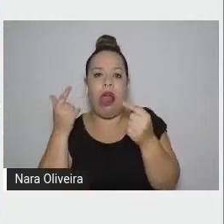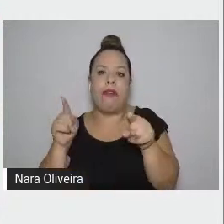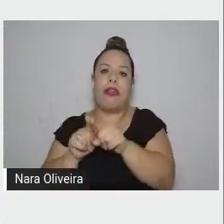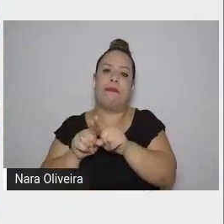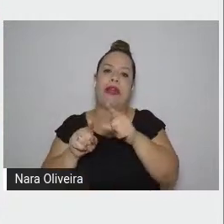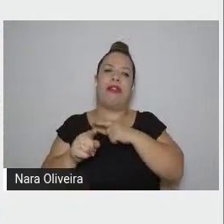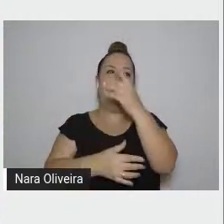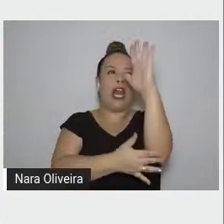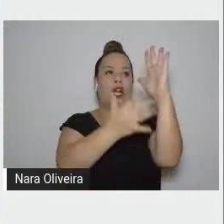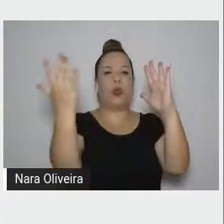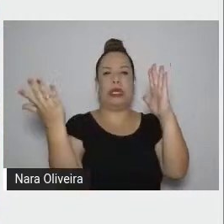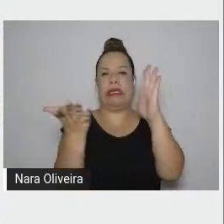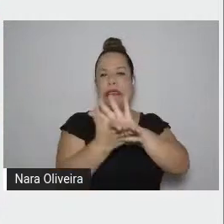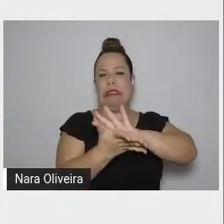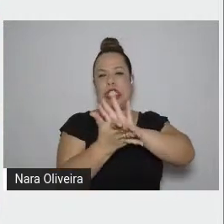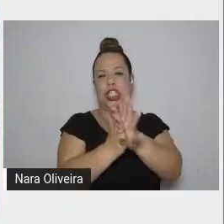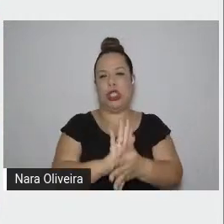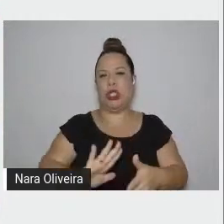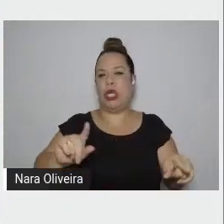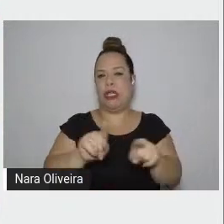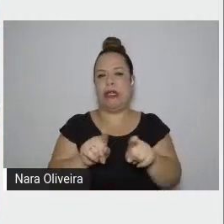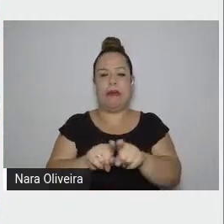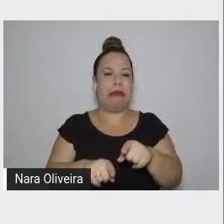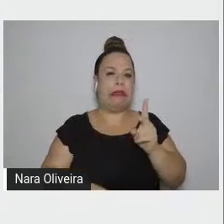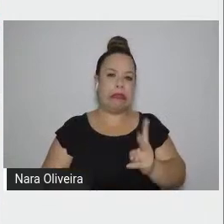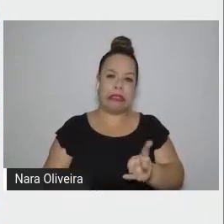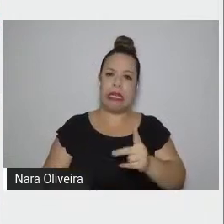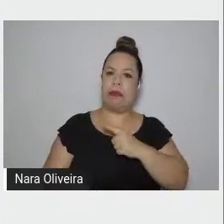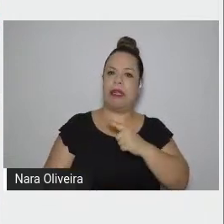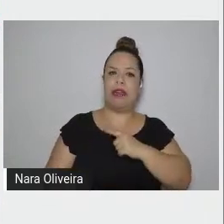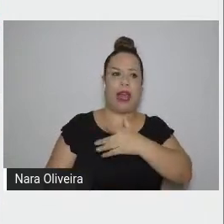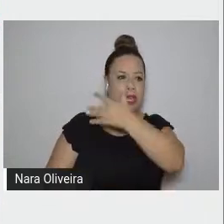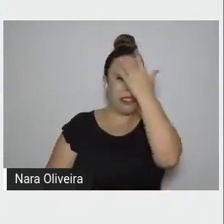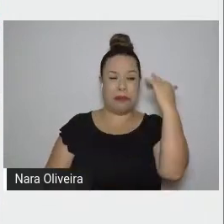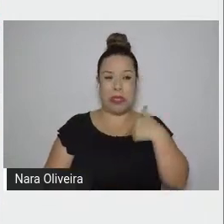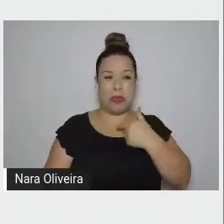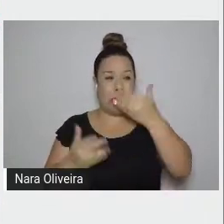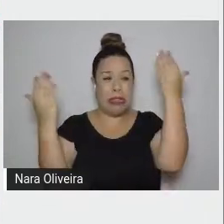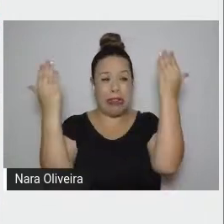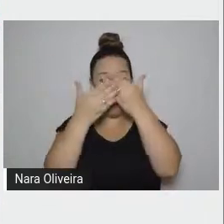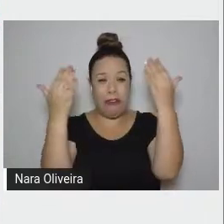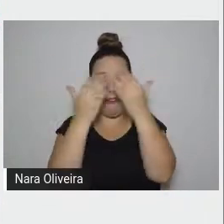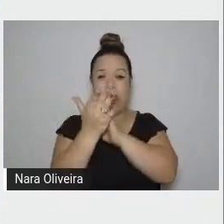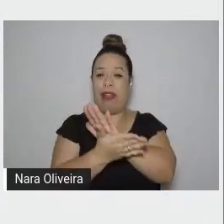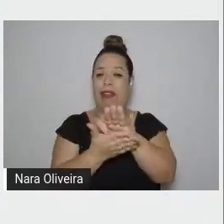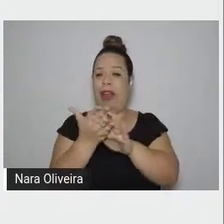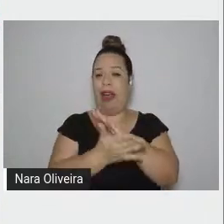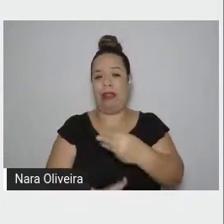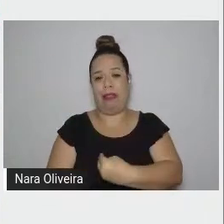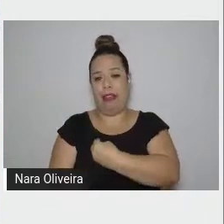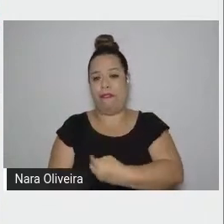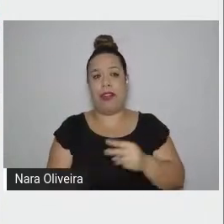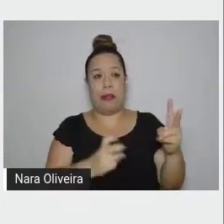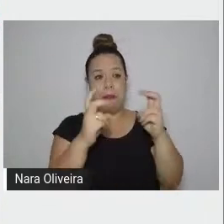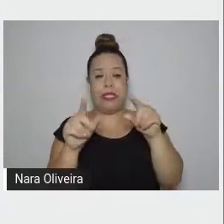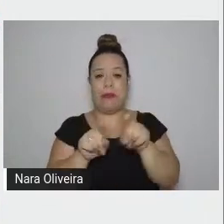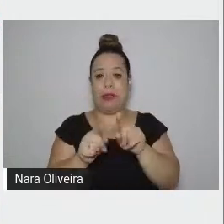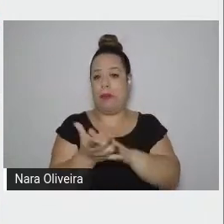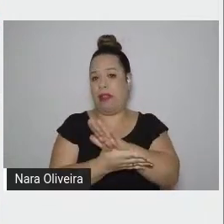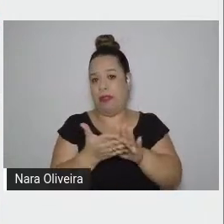cegueira dos homens antirrume desastroso de sua história, sua submissão ao espetáculo,